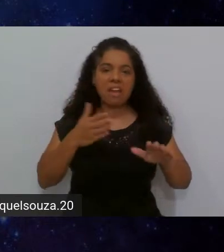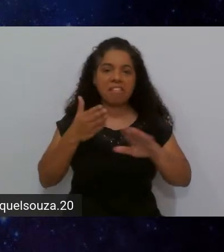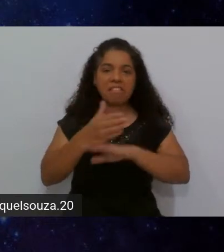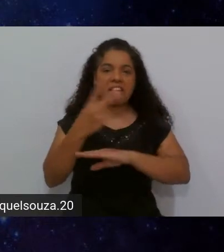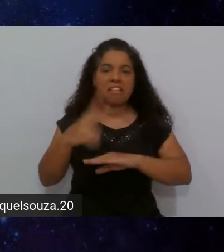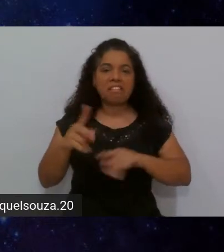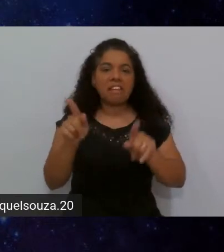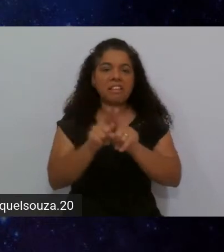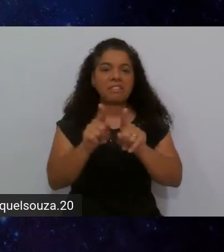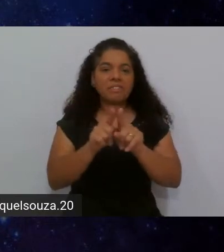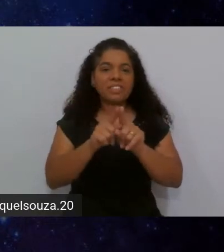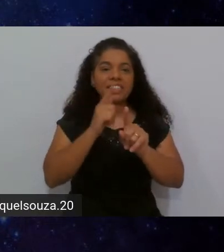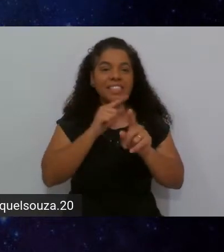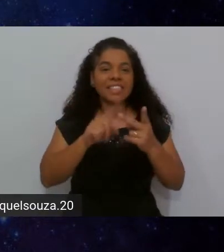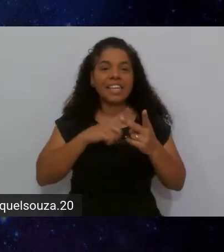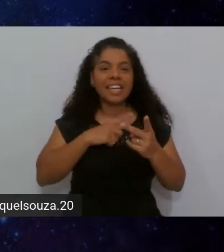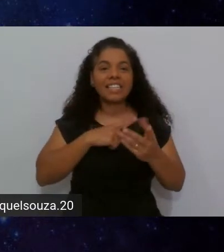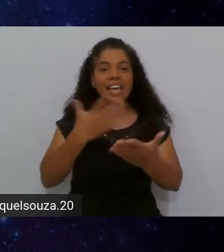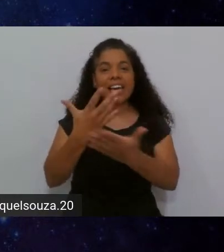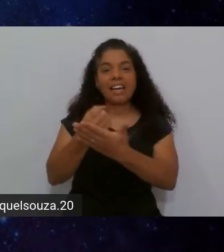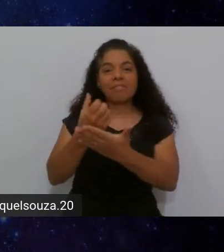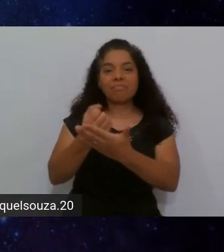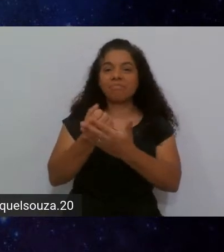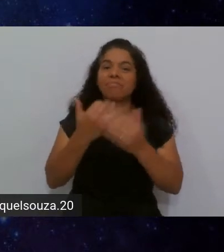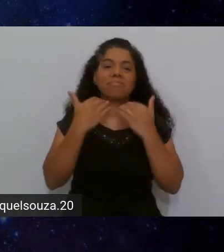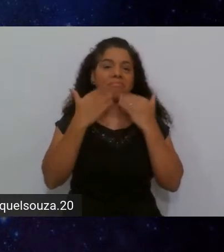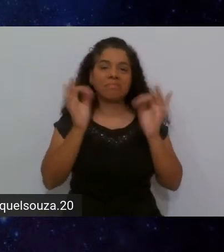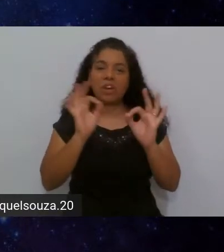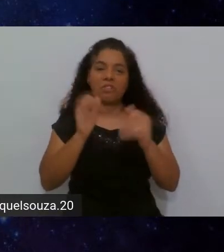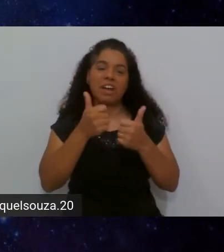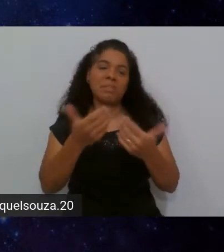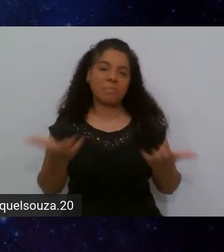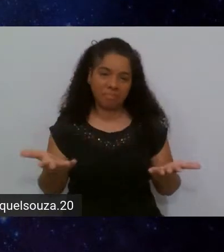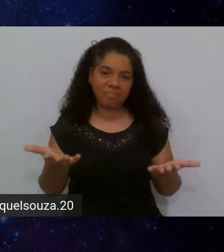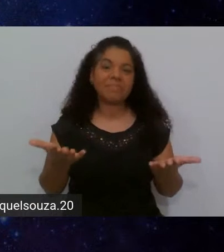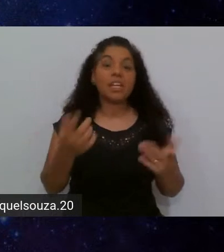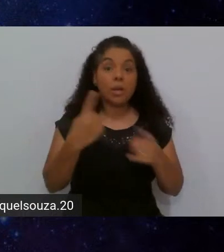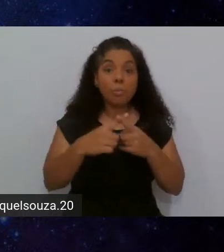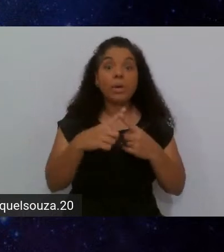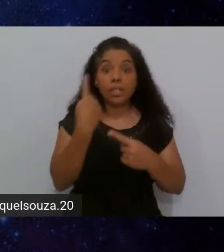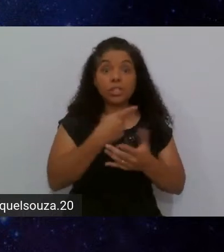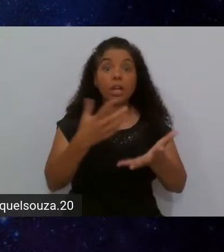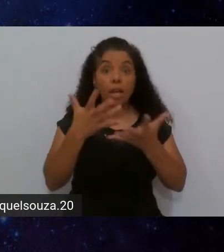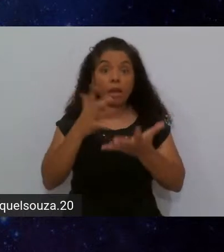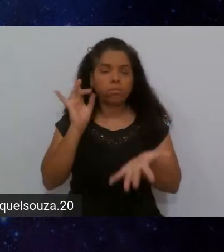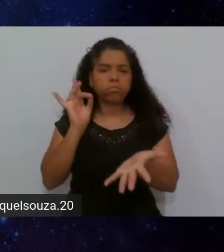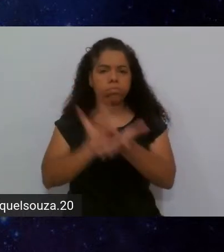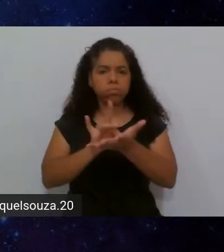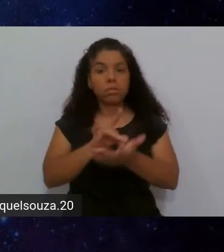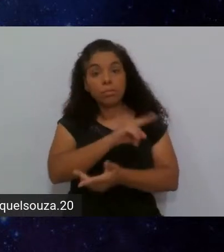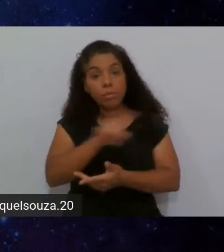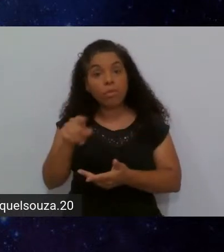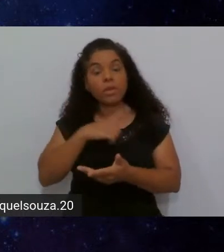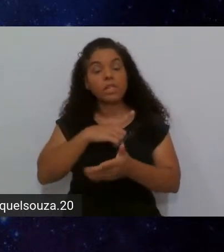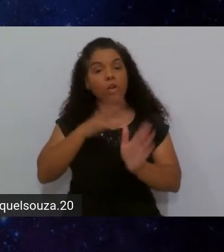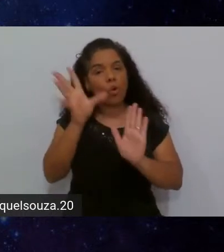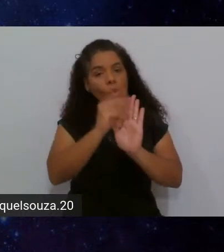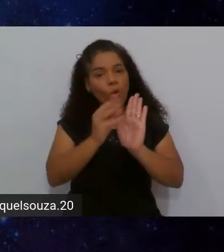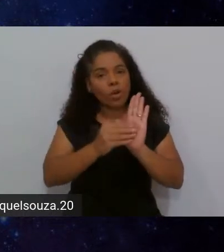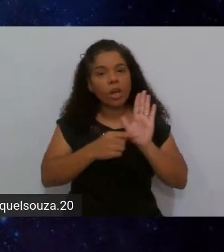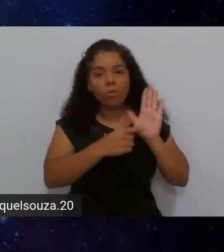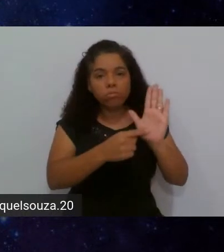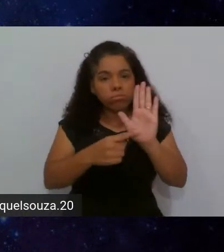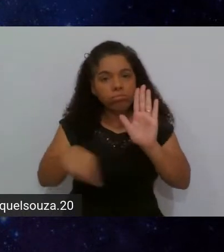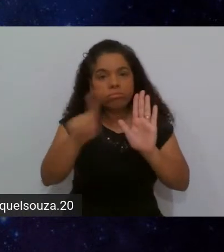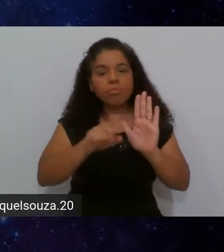record, né? Não vale nem a pena aqui clicar no Go Live. O que a gente quer realmente é trazer para vocês um conteúdo que vocês possam